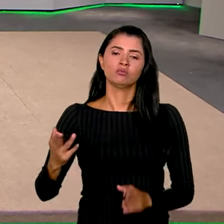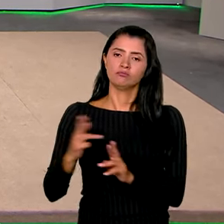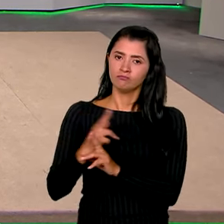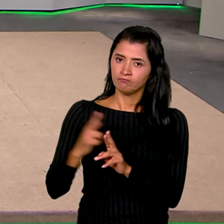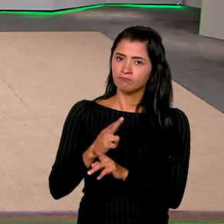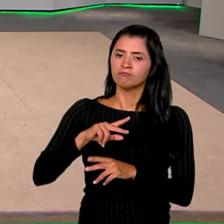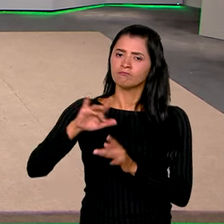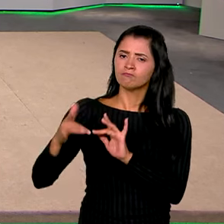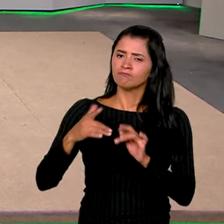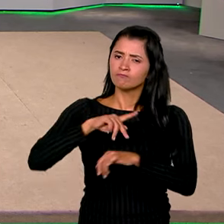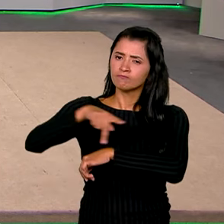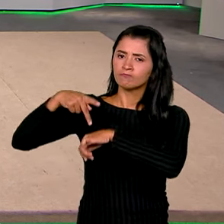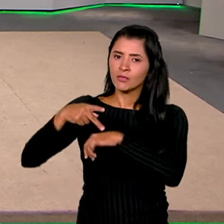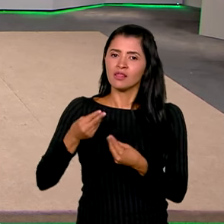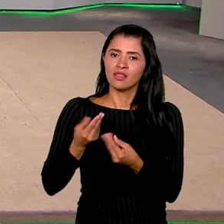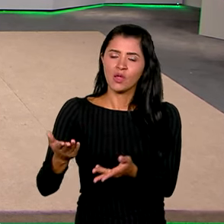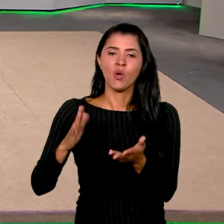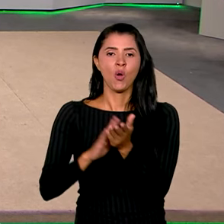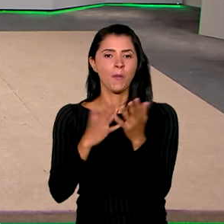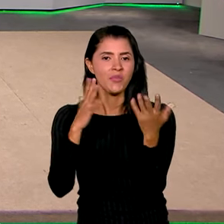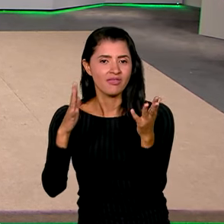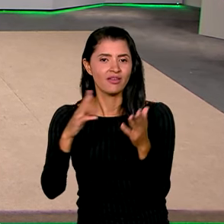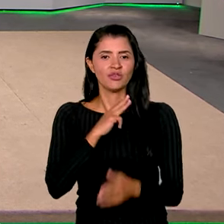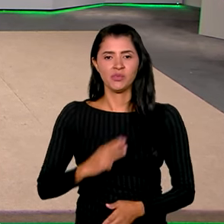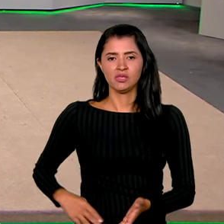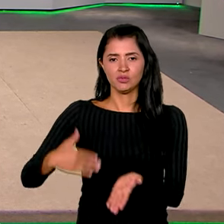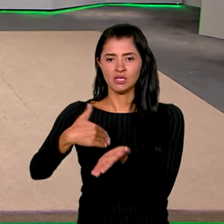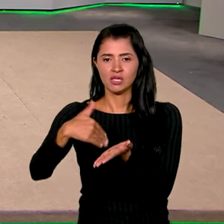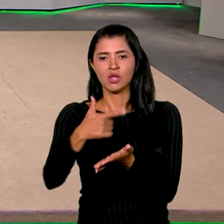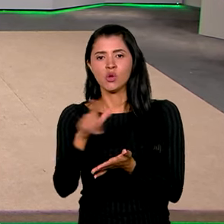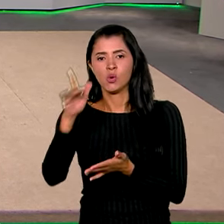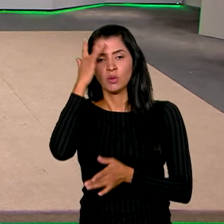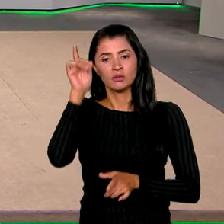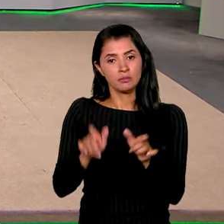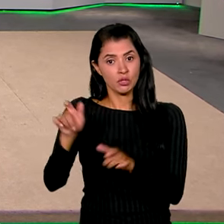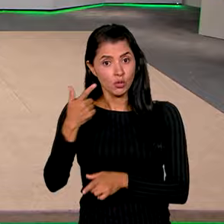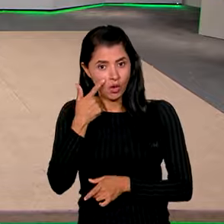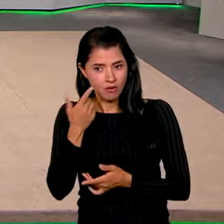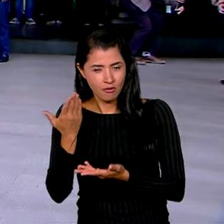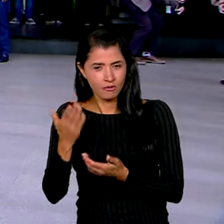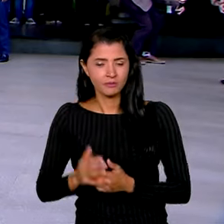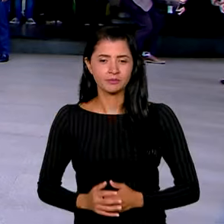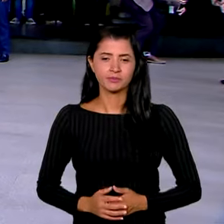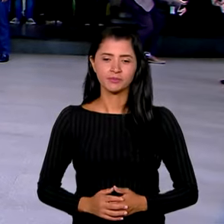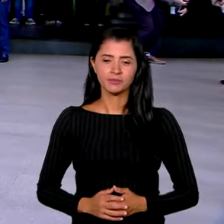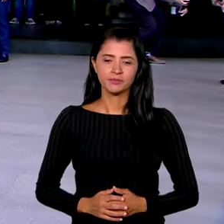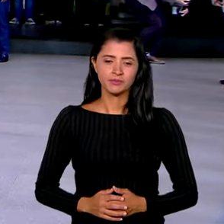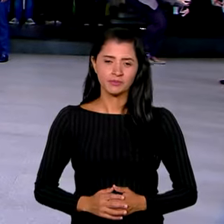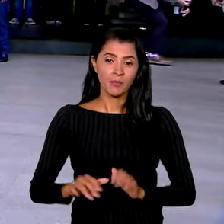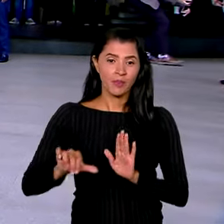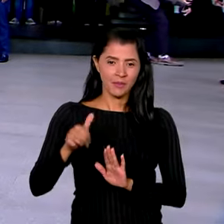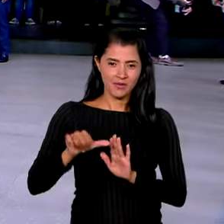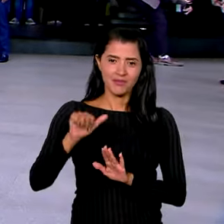entregaram homenagens da Ordem do Rio Branco a ministros, secretários e outras personalidades. Olha só. Os